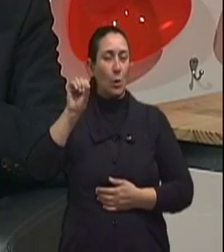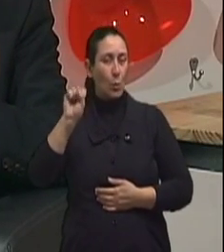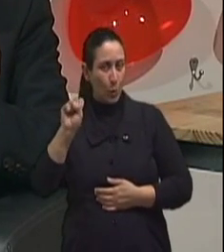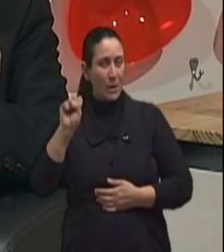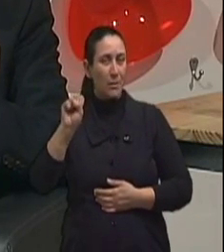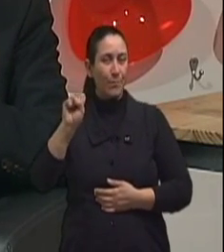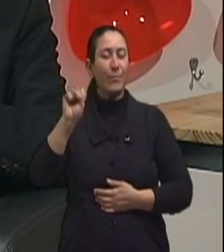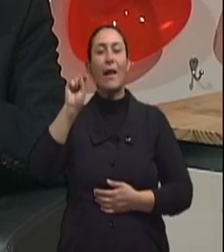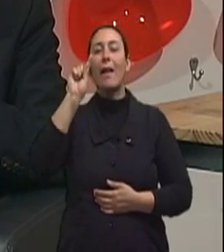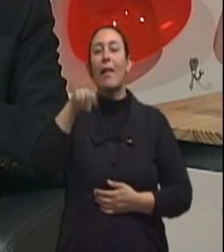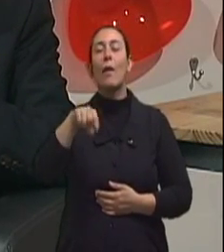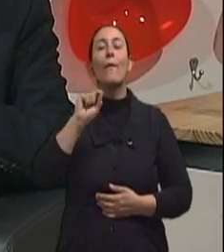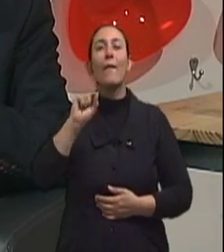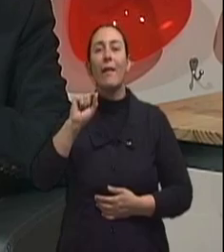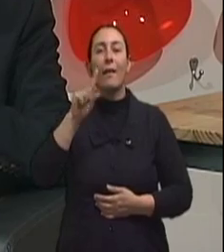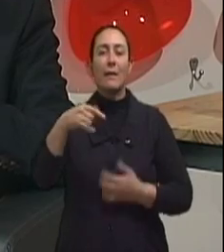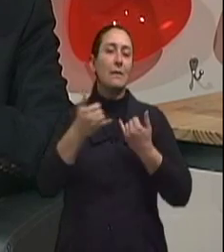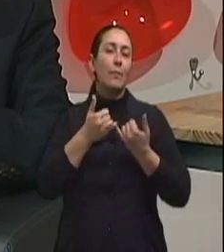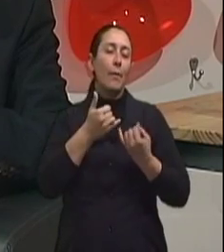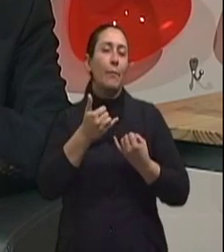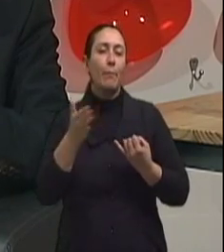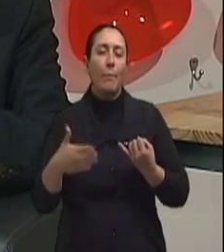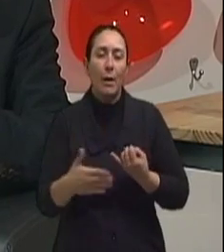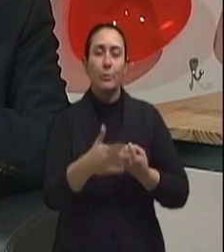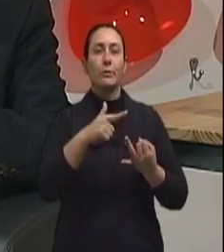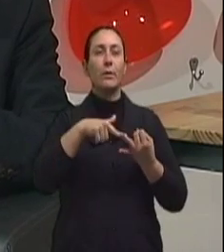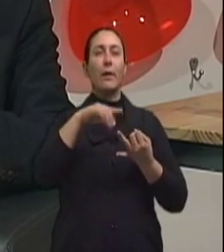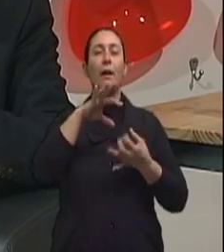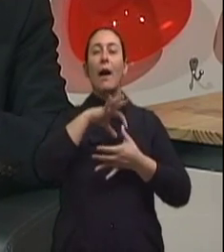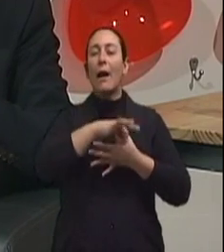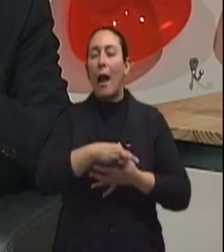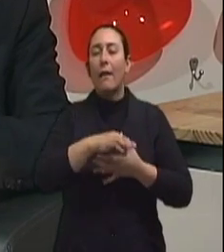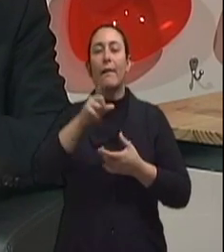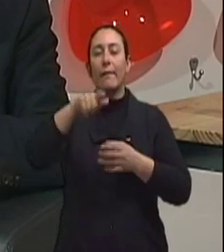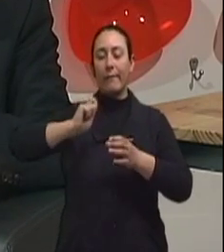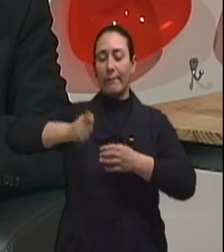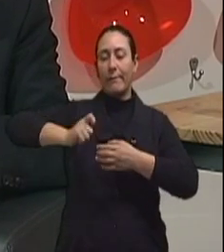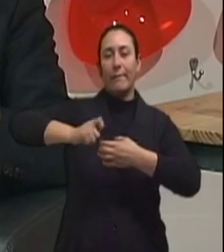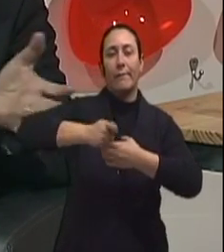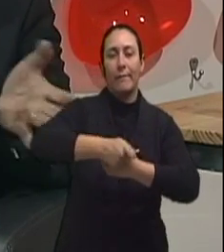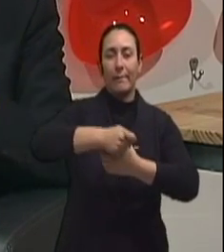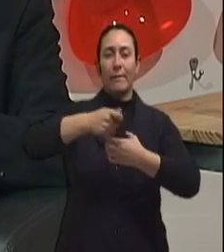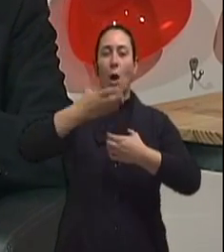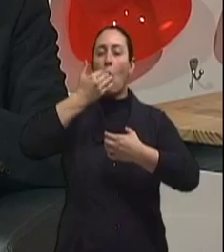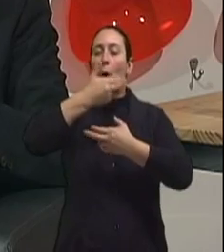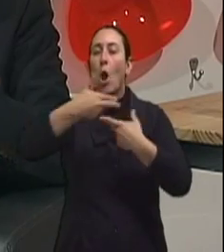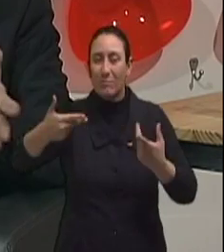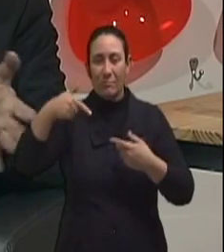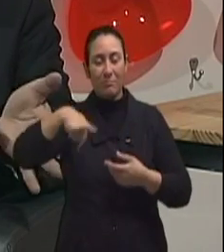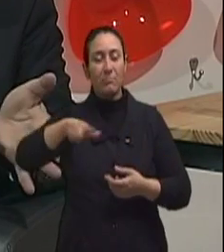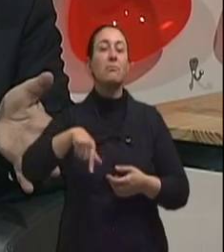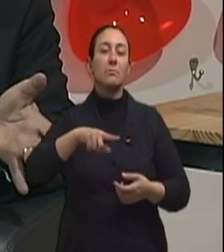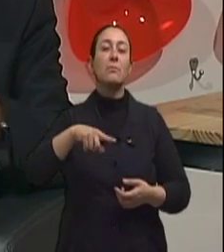preservante, salmão defumado, carnes defumadas. Enlatados. Enlatados, né, que era típico de quando a gente